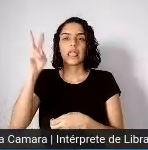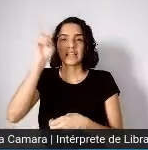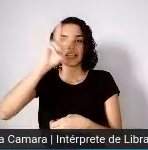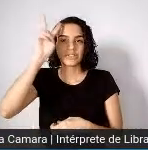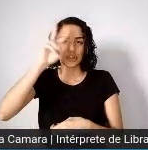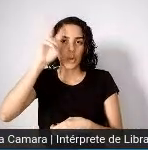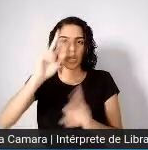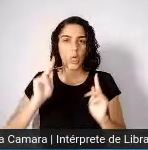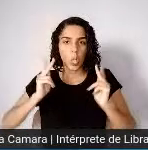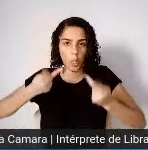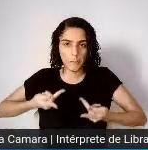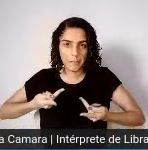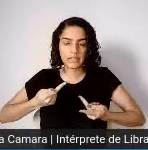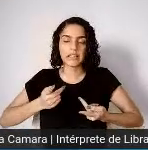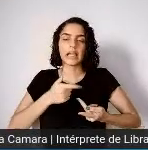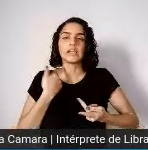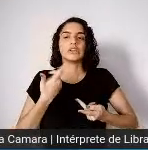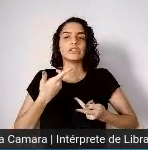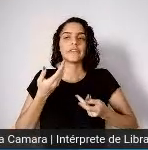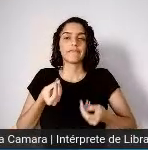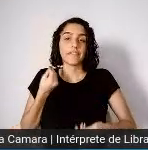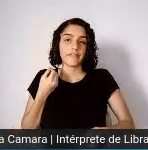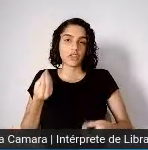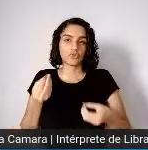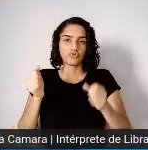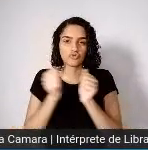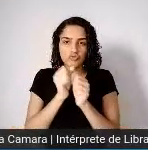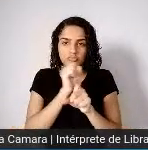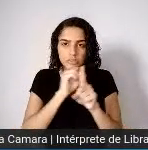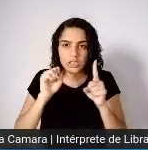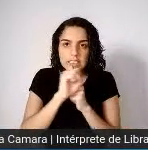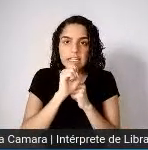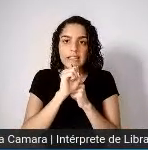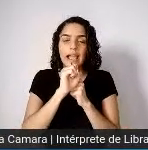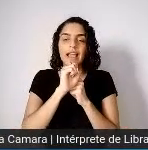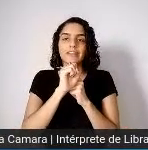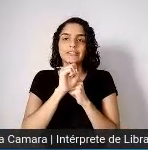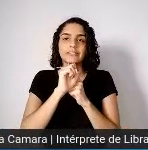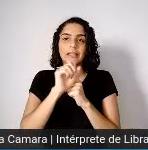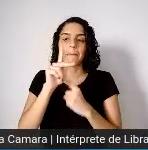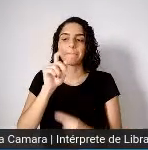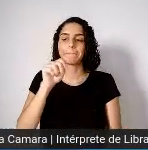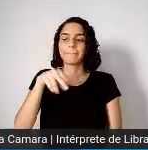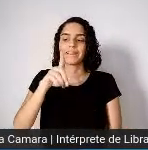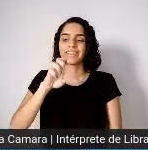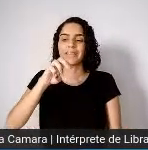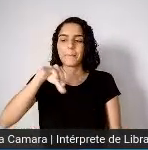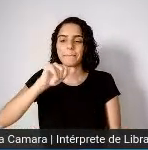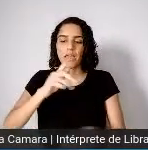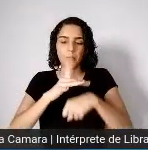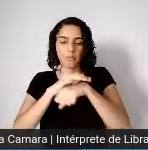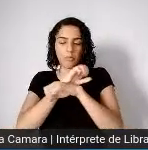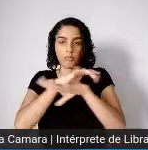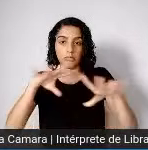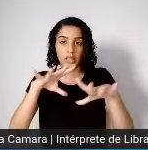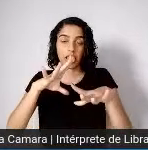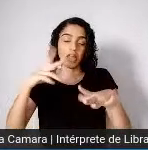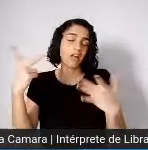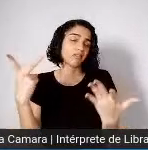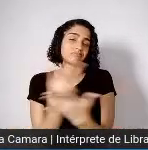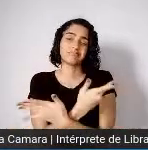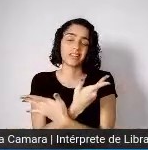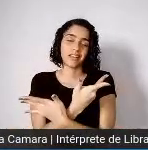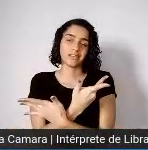passa a viver em algum grau de sociedade, de interação, as epidemias, as pandemias, epidemias barra pandemias, eclodiram.